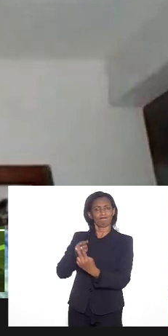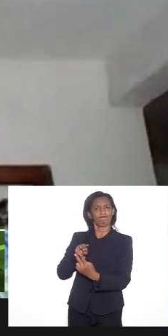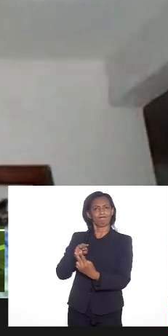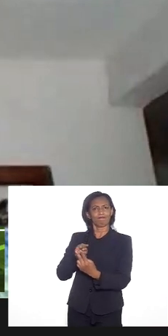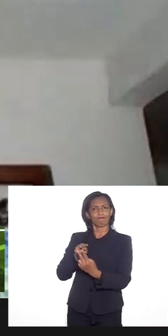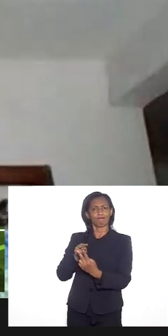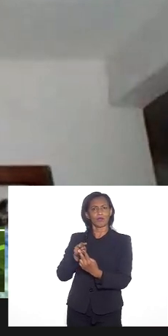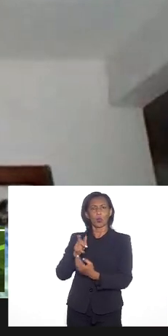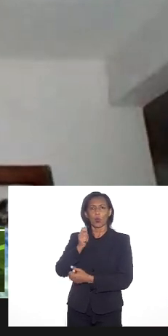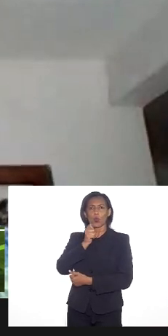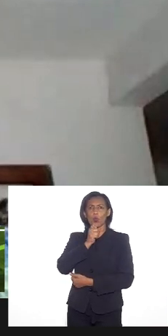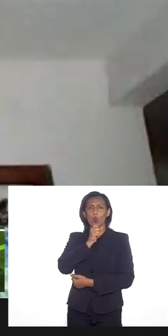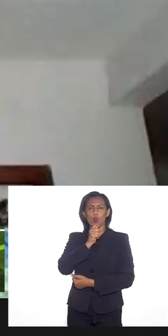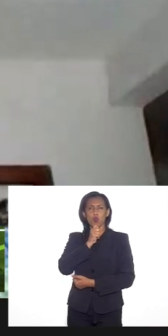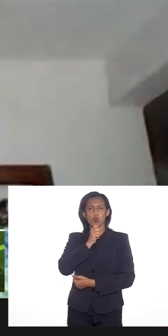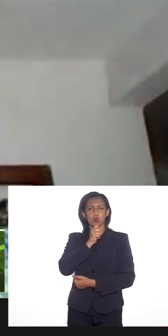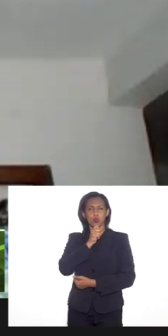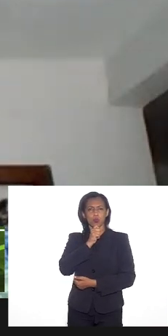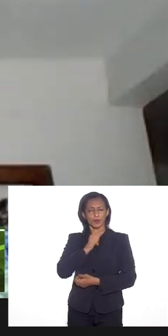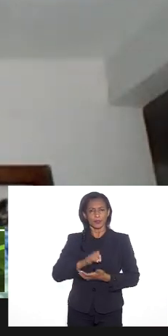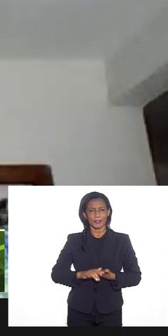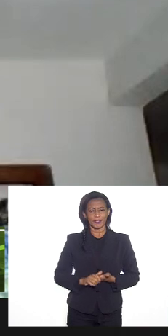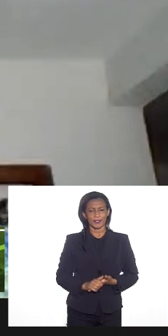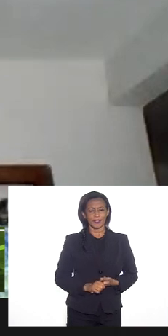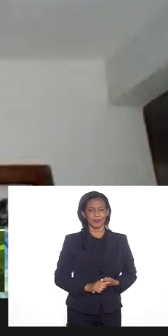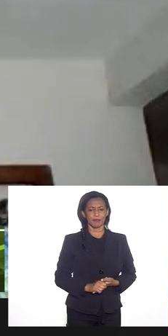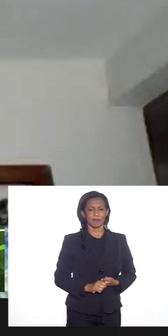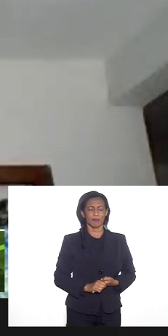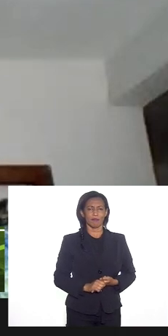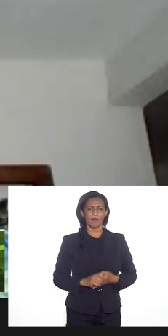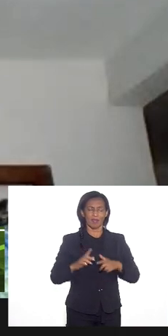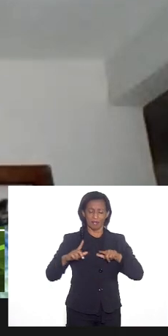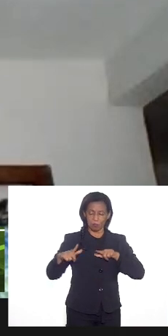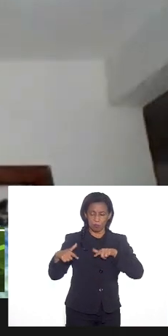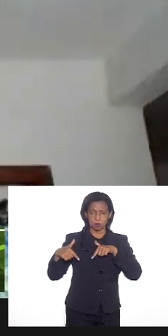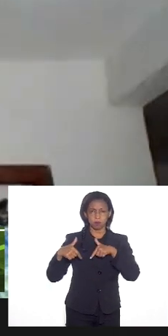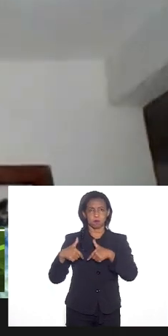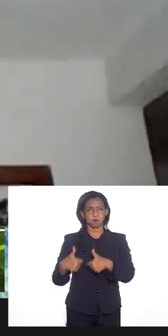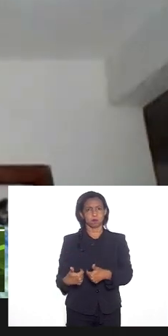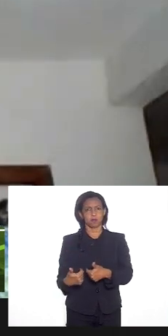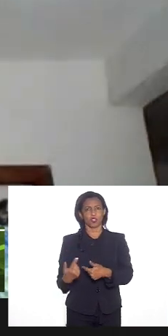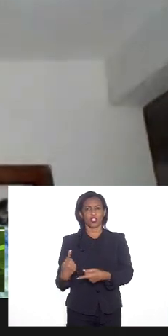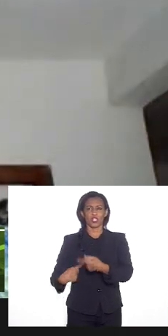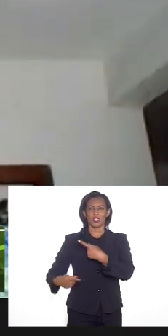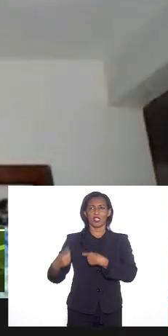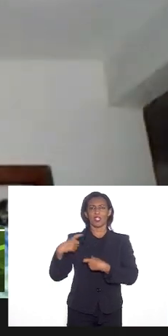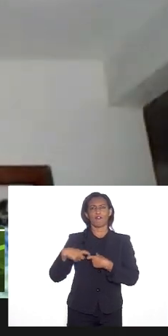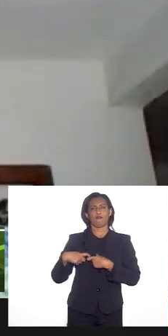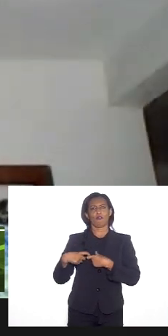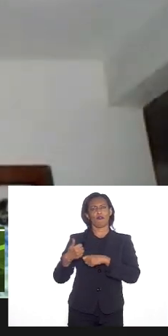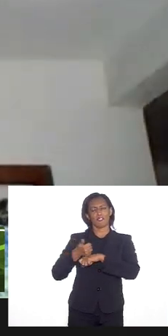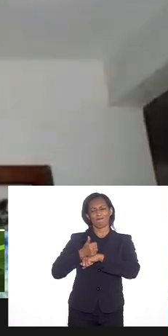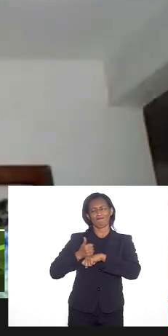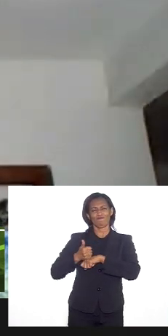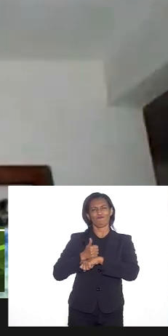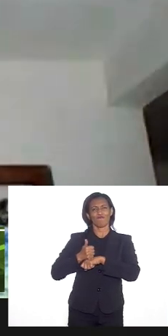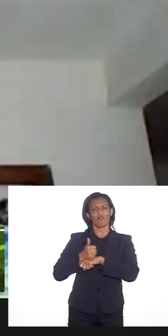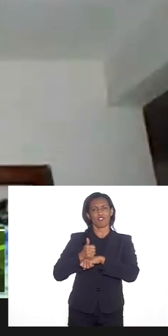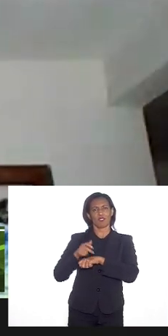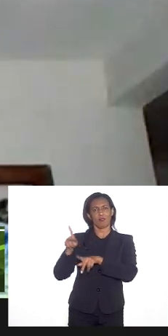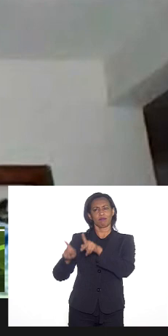que não há efetivamente ações ações que devolvam a dignidade para os povos